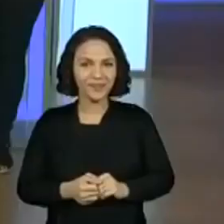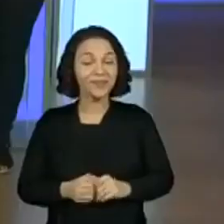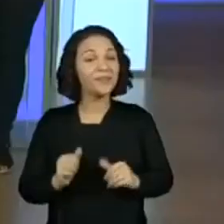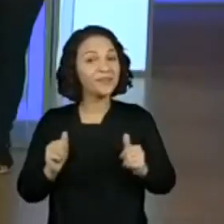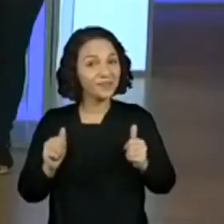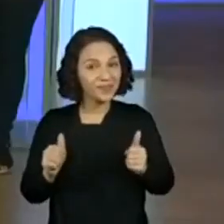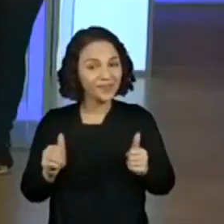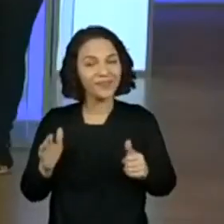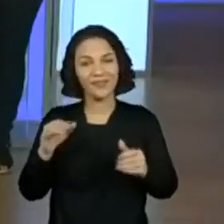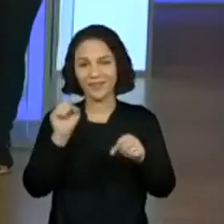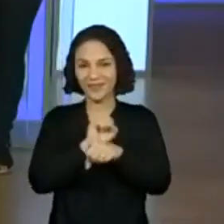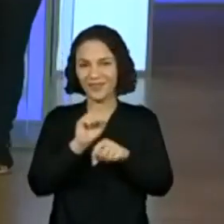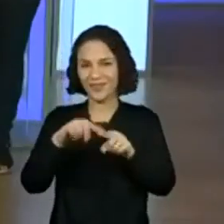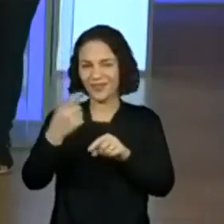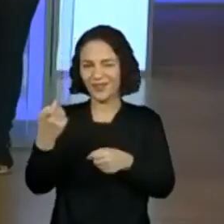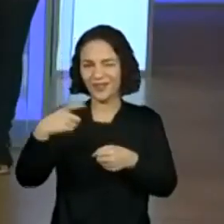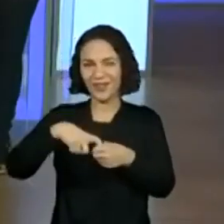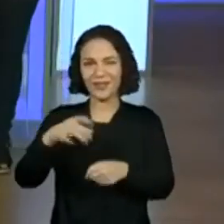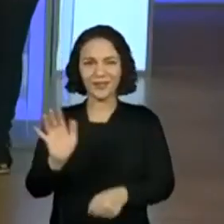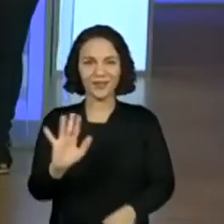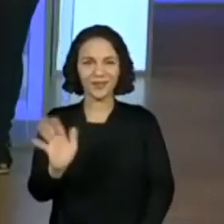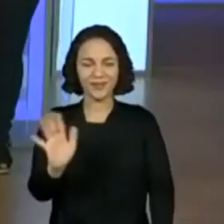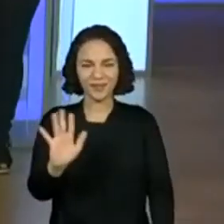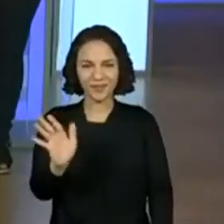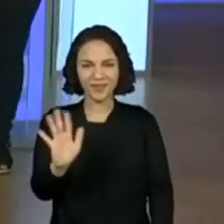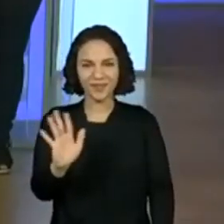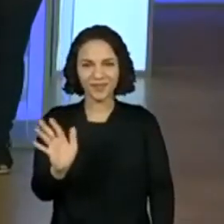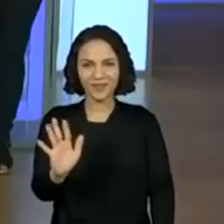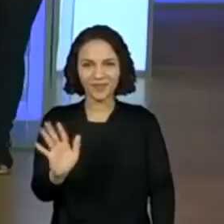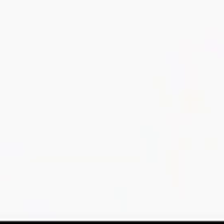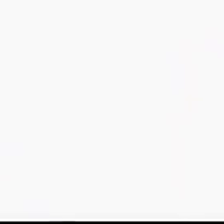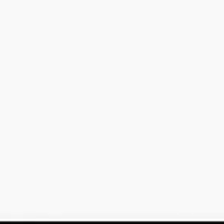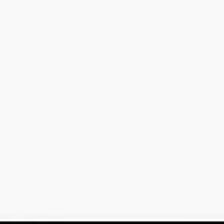preferências. Até daqui a pouquinho. Tchau, turminha. Até daqui a pouco.